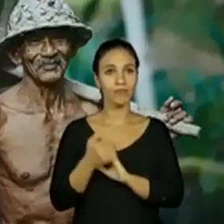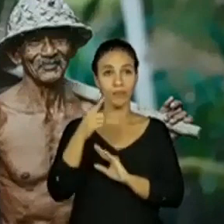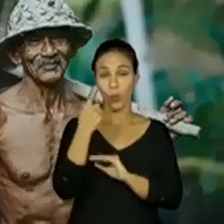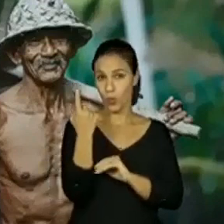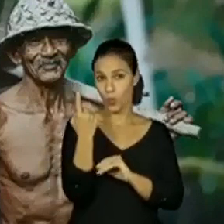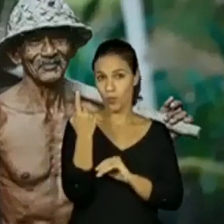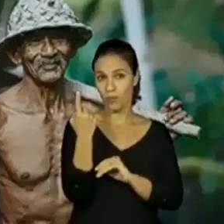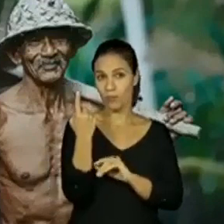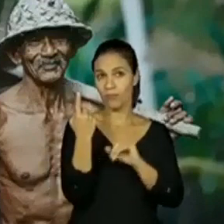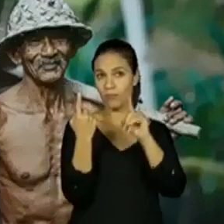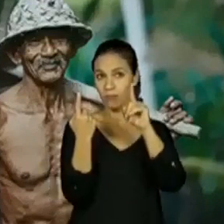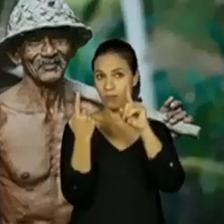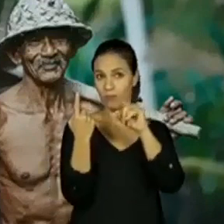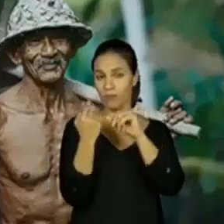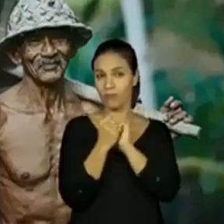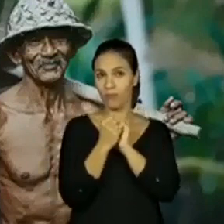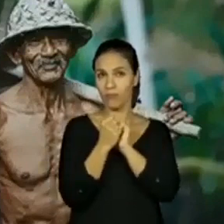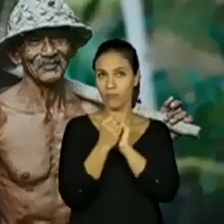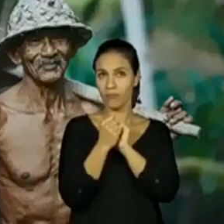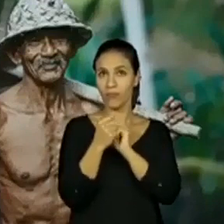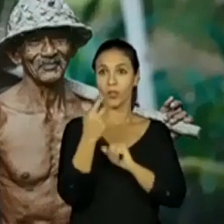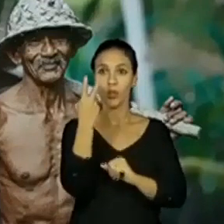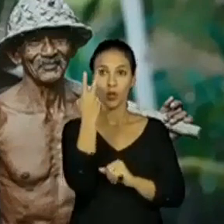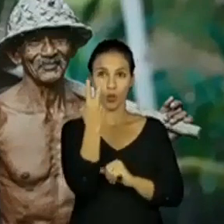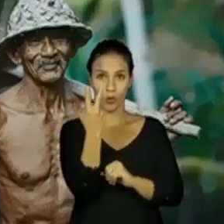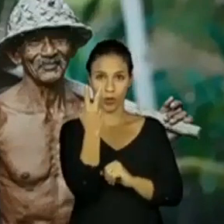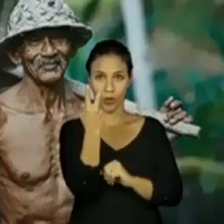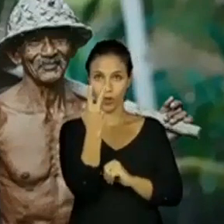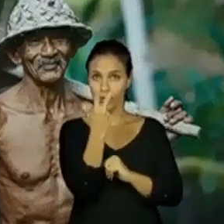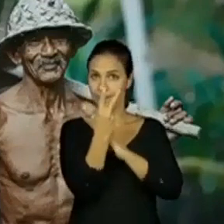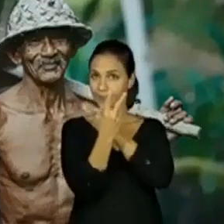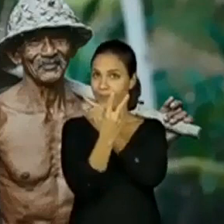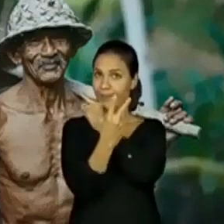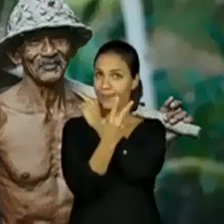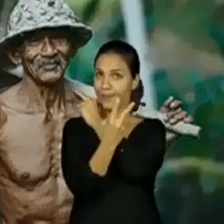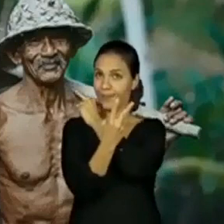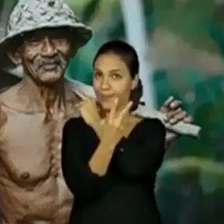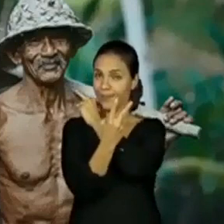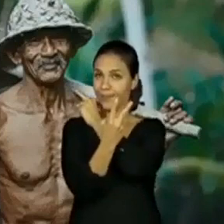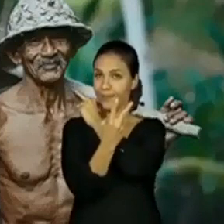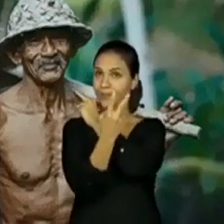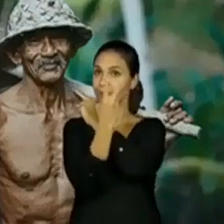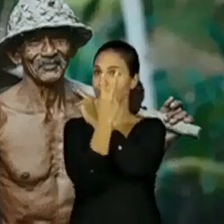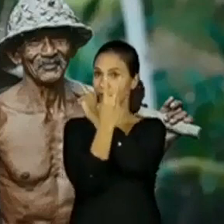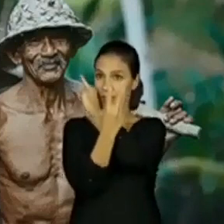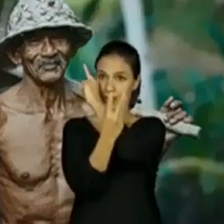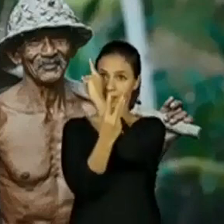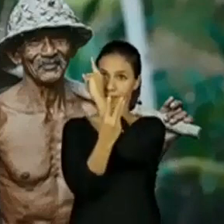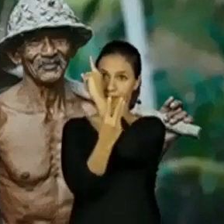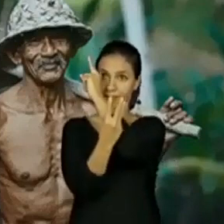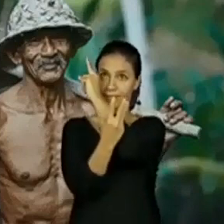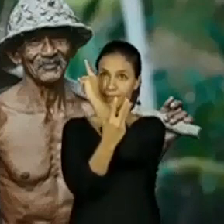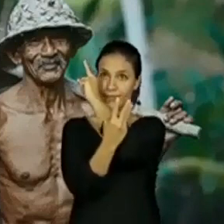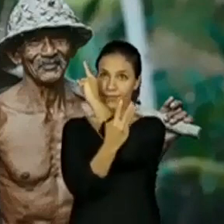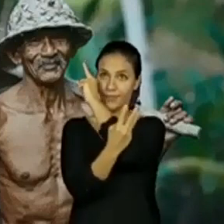imagem 1. Esta, imagem 2. A imagem 3.